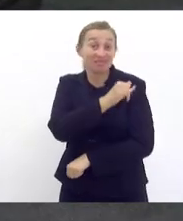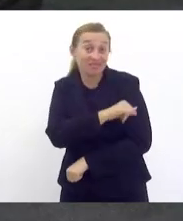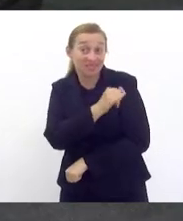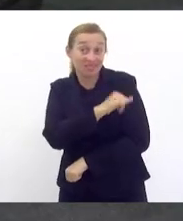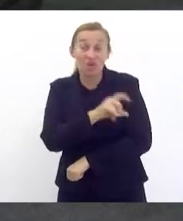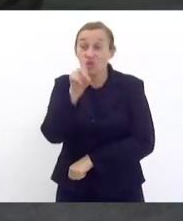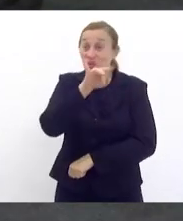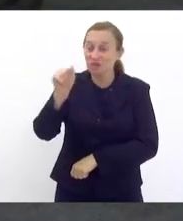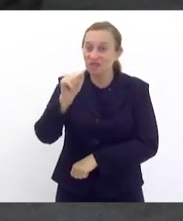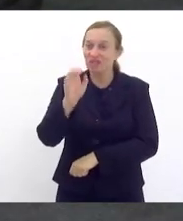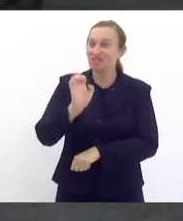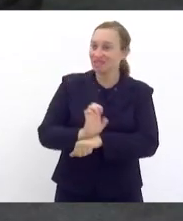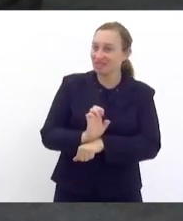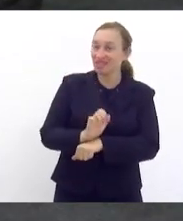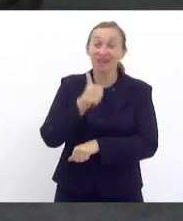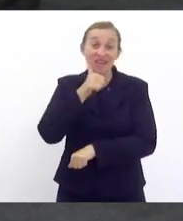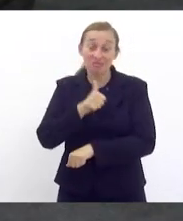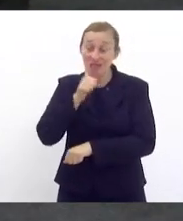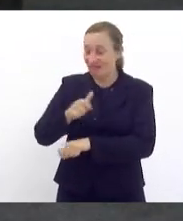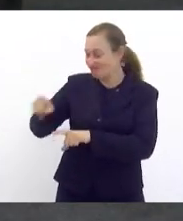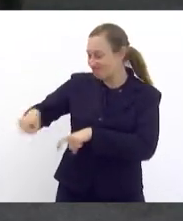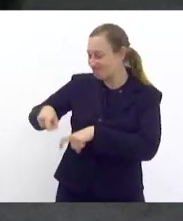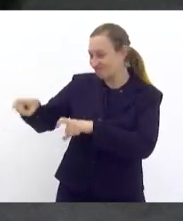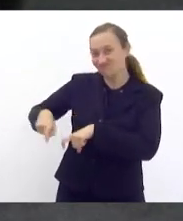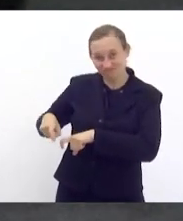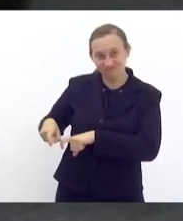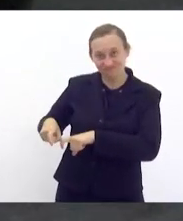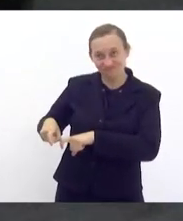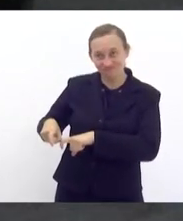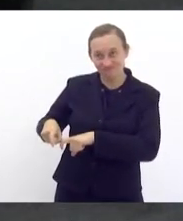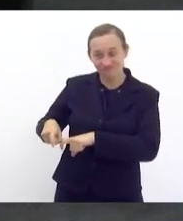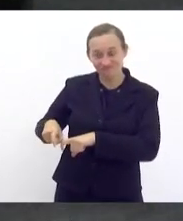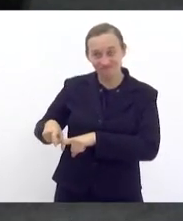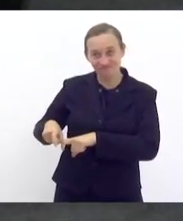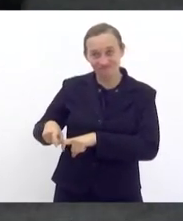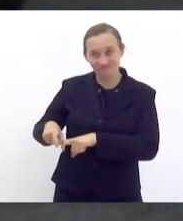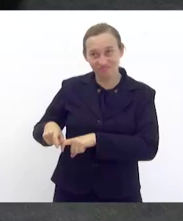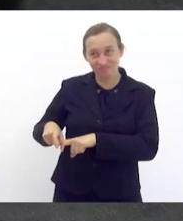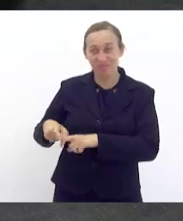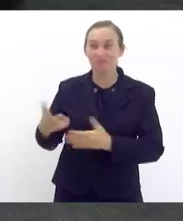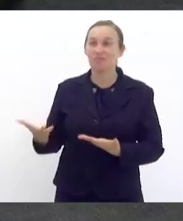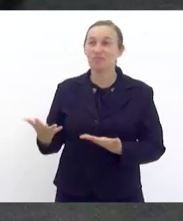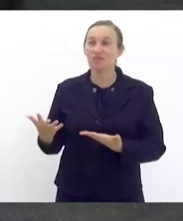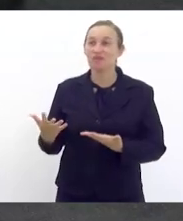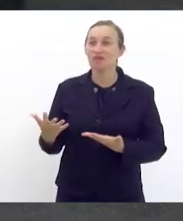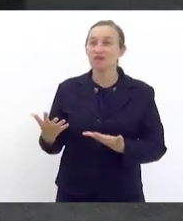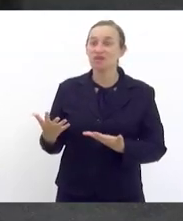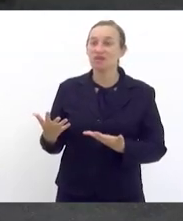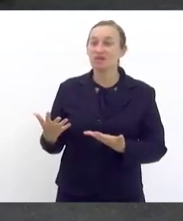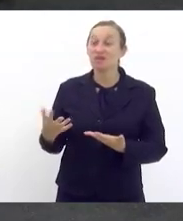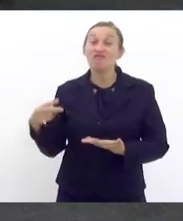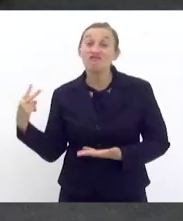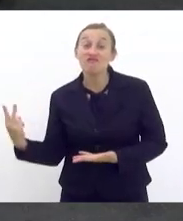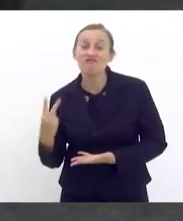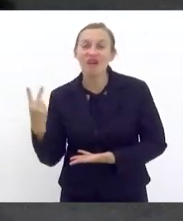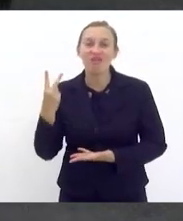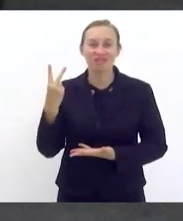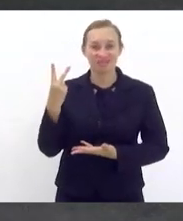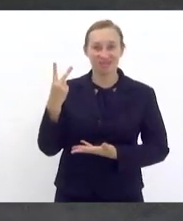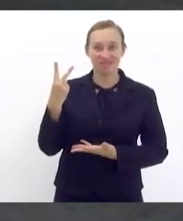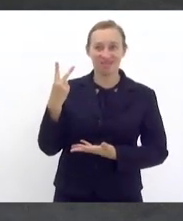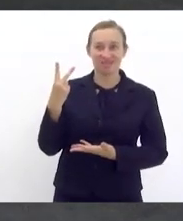o Dia Estadual da Mulher Camponesa, sobretudo como uma forma da gente valorizar,